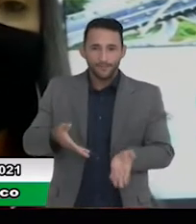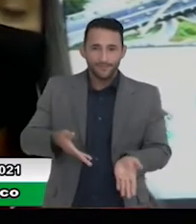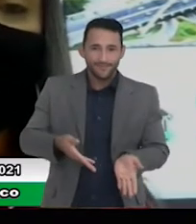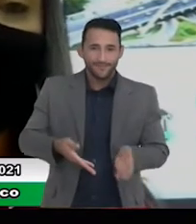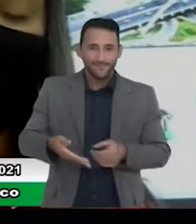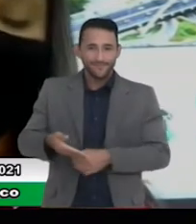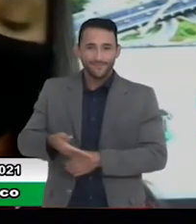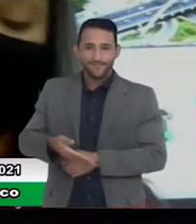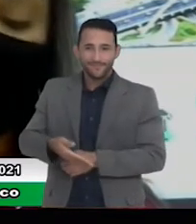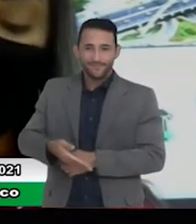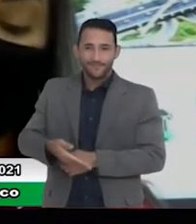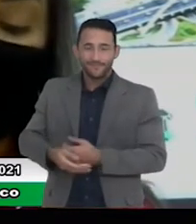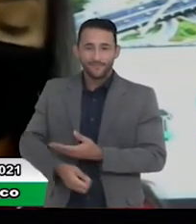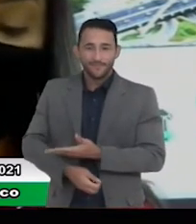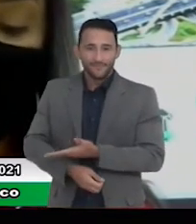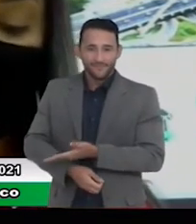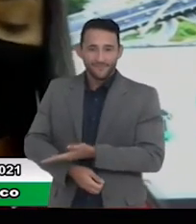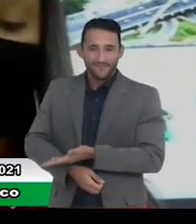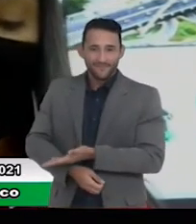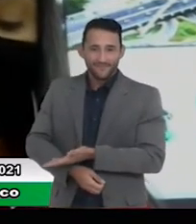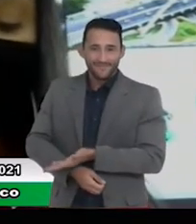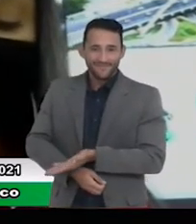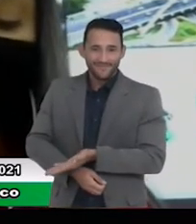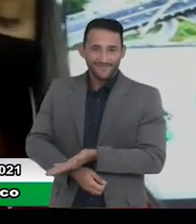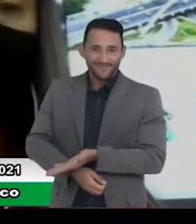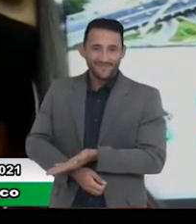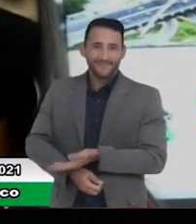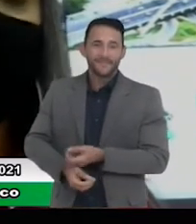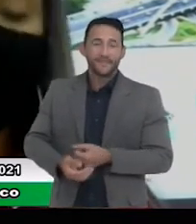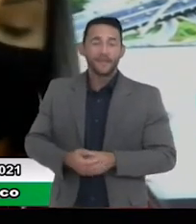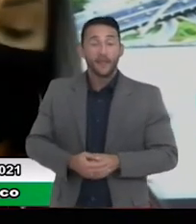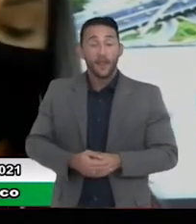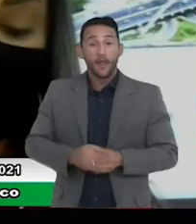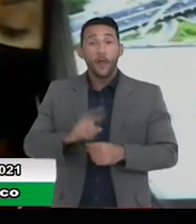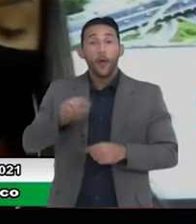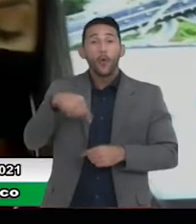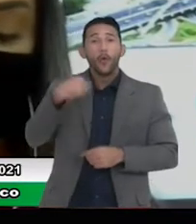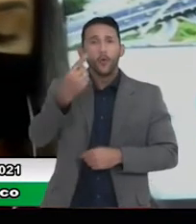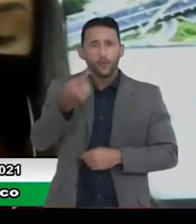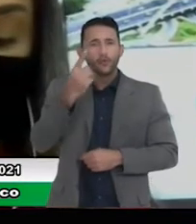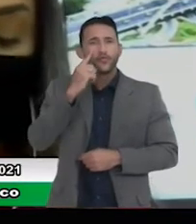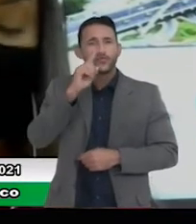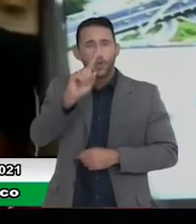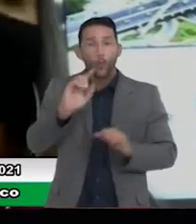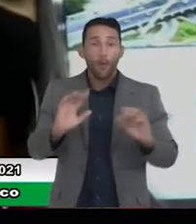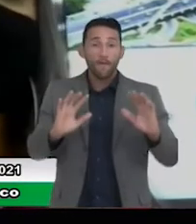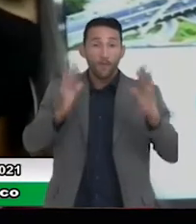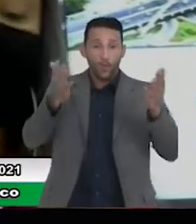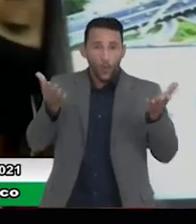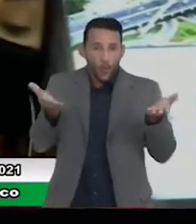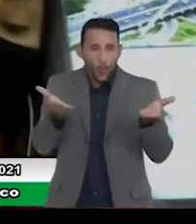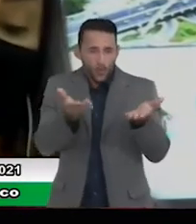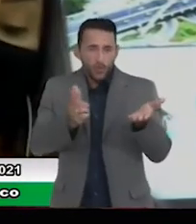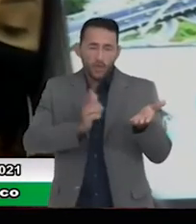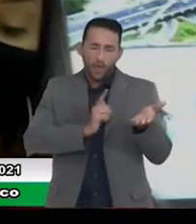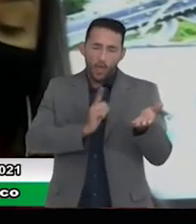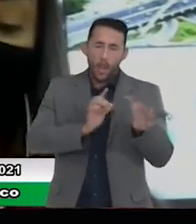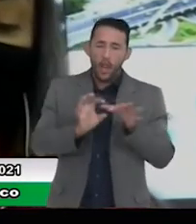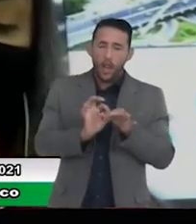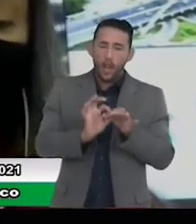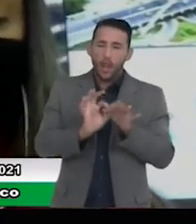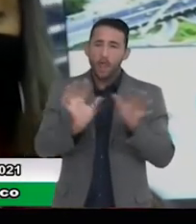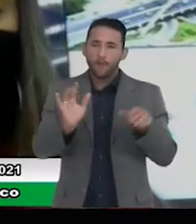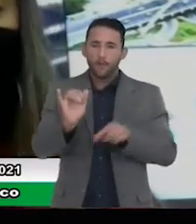.sp.leg.br. E nos próximos dias, o evento também estará disponível